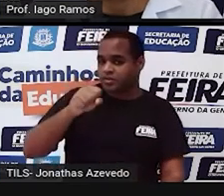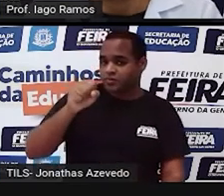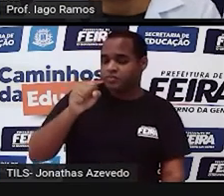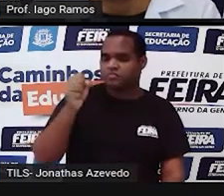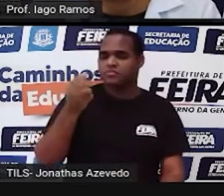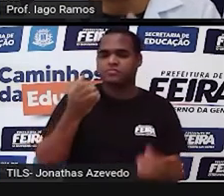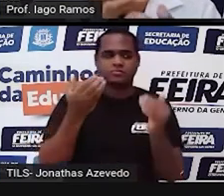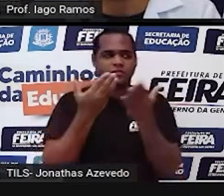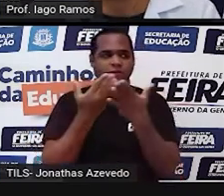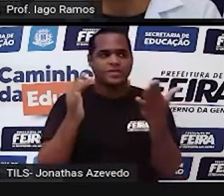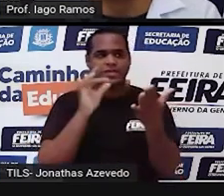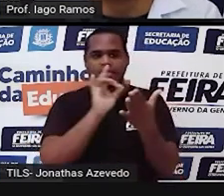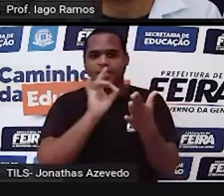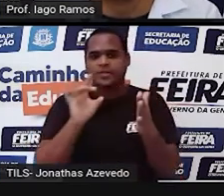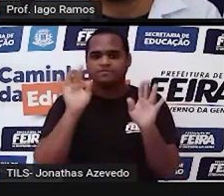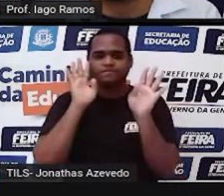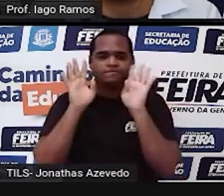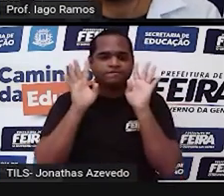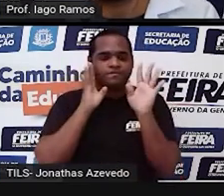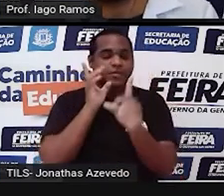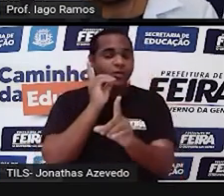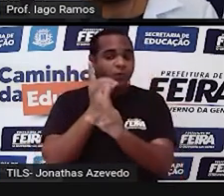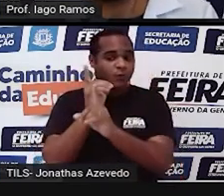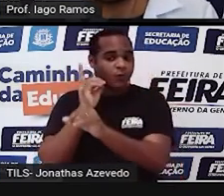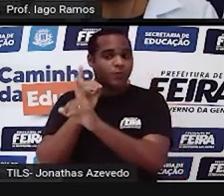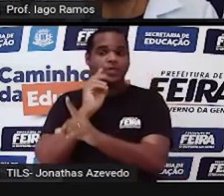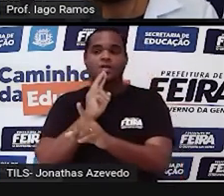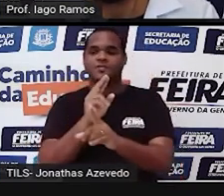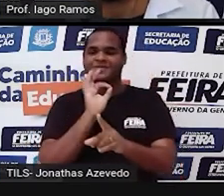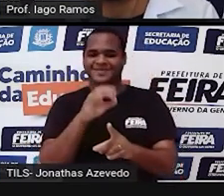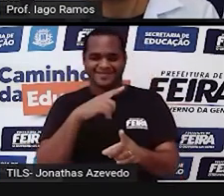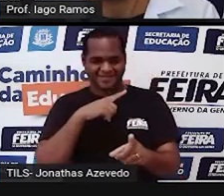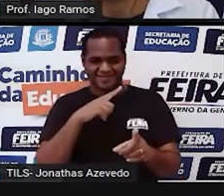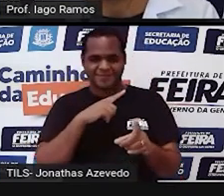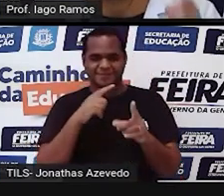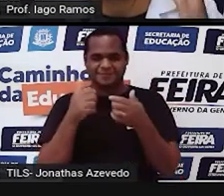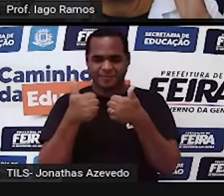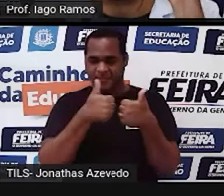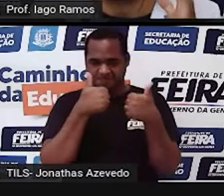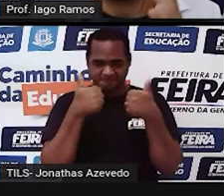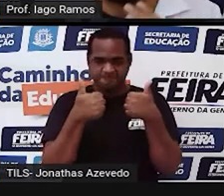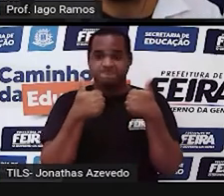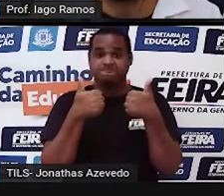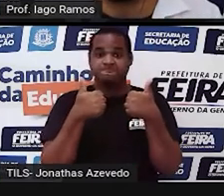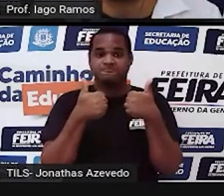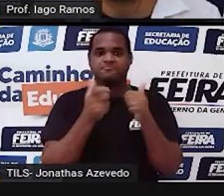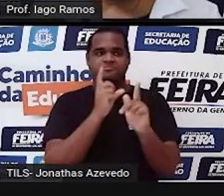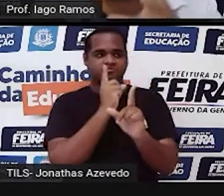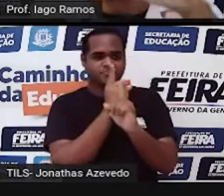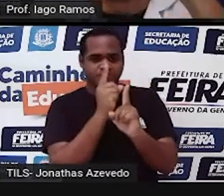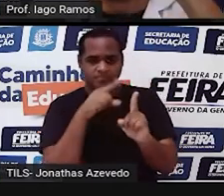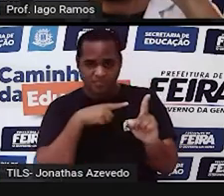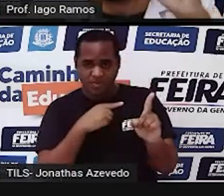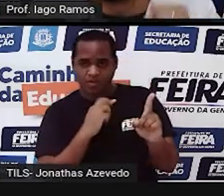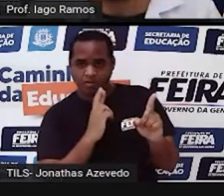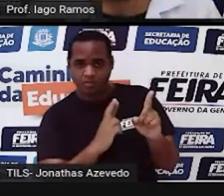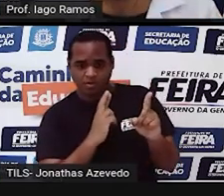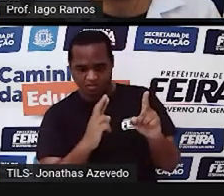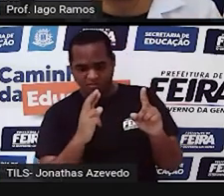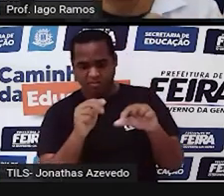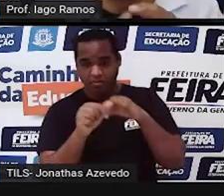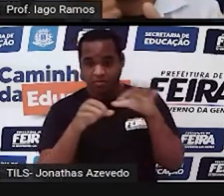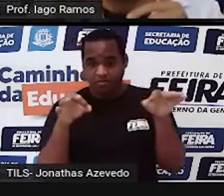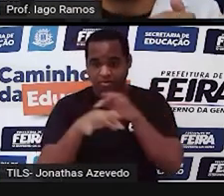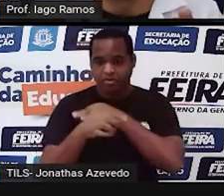encontre a sua resposta. Certo? Então, encontrou a resposta, terminou o